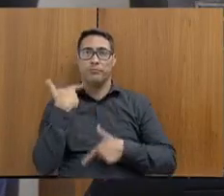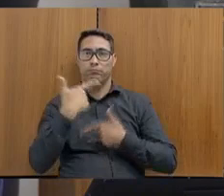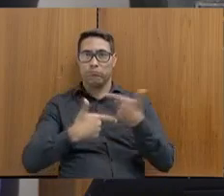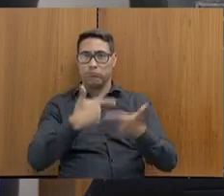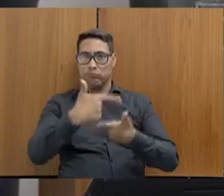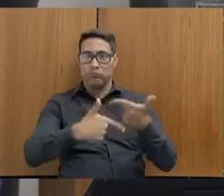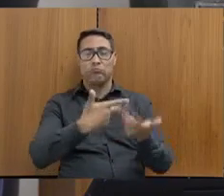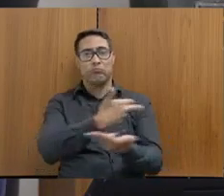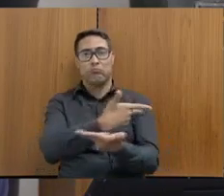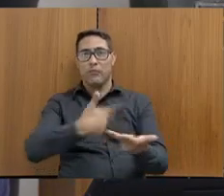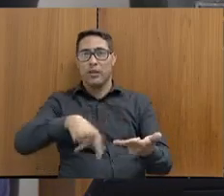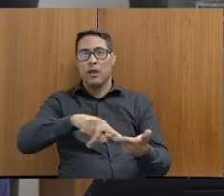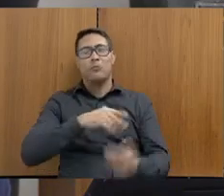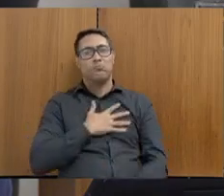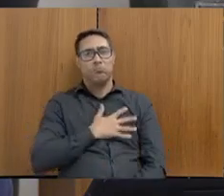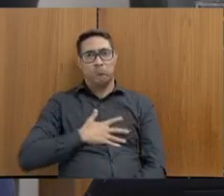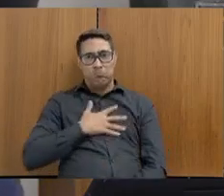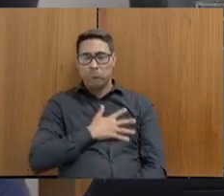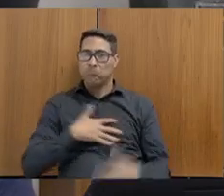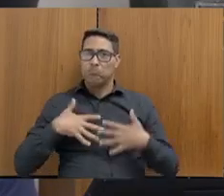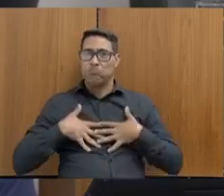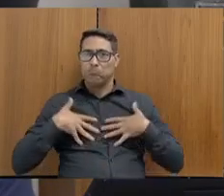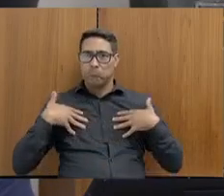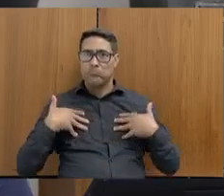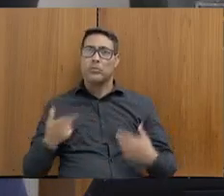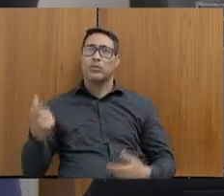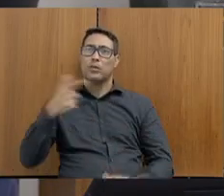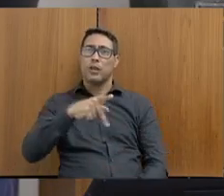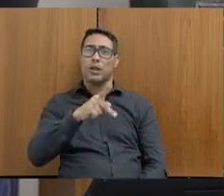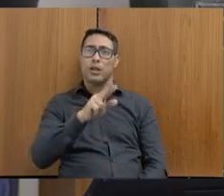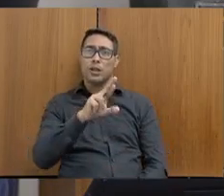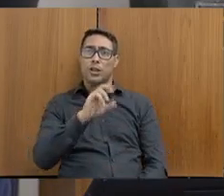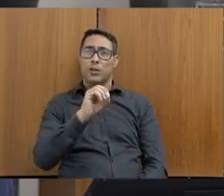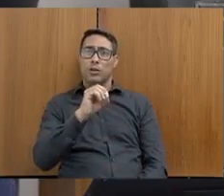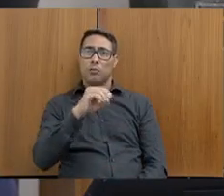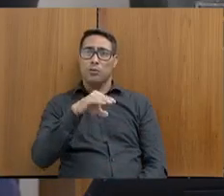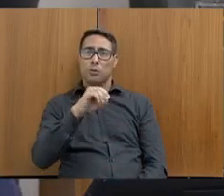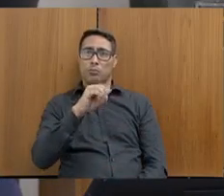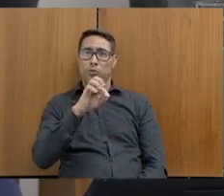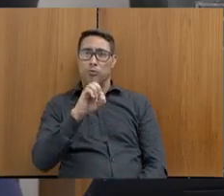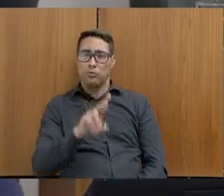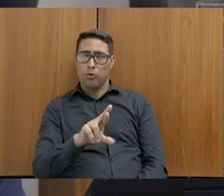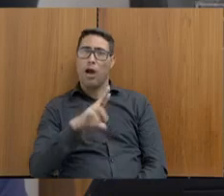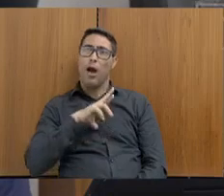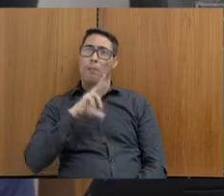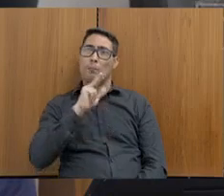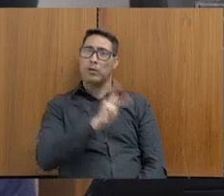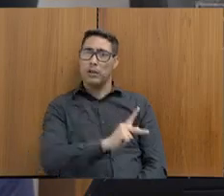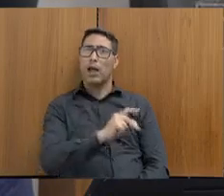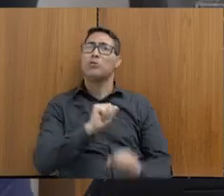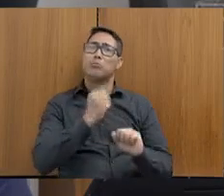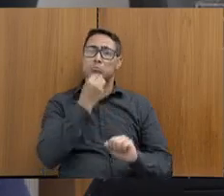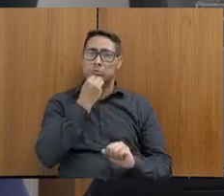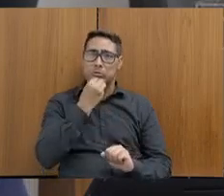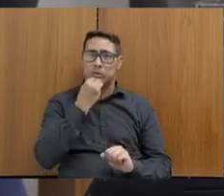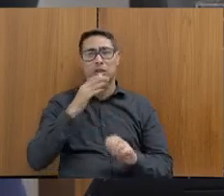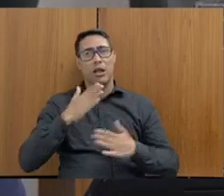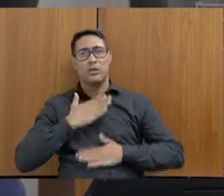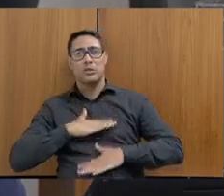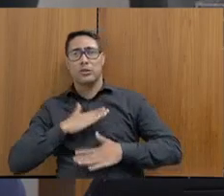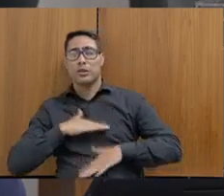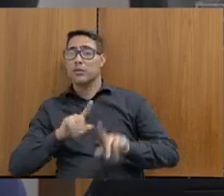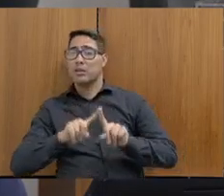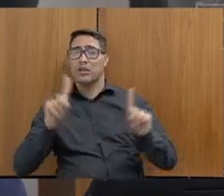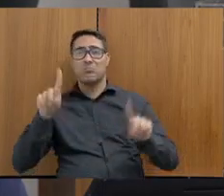prazer enorme ver o teu senhor aí como promotor aposentado, podia estar aí descansando em outras atividades, mas tem